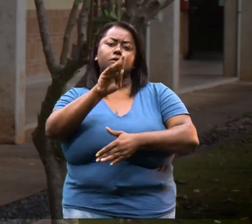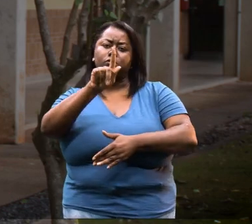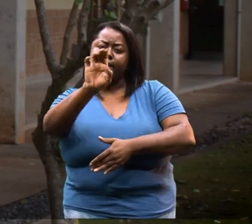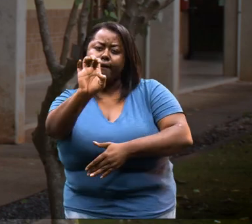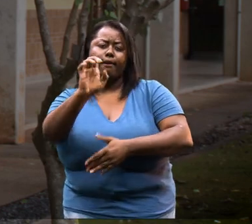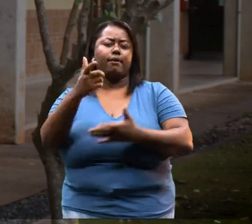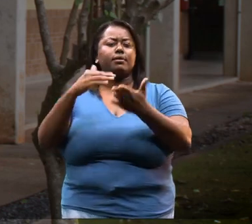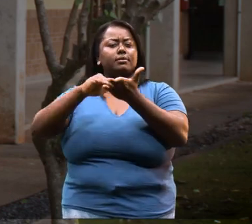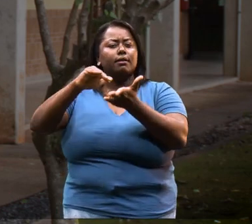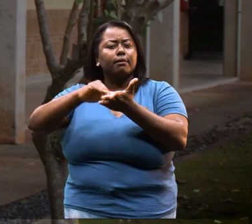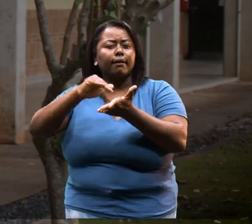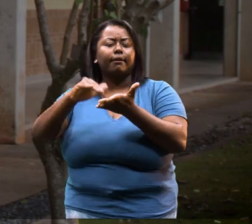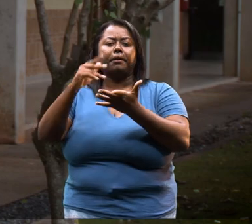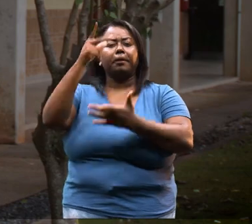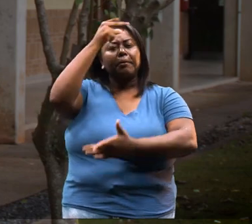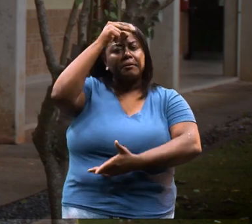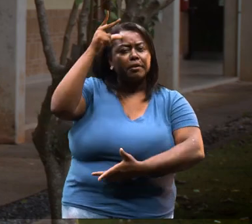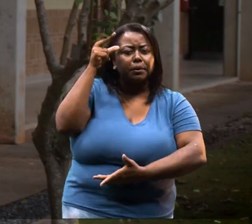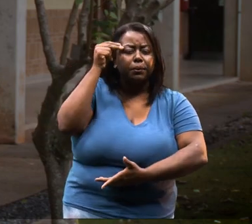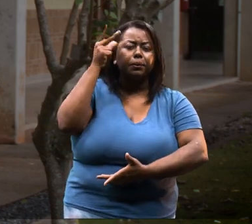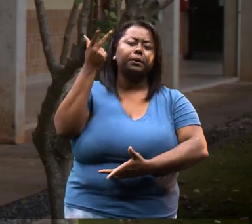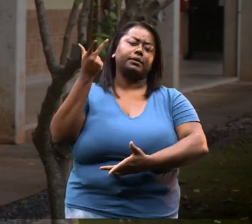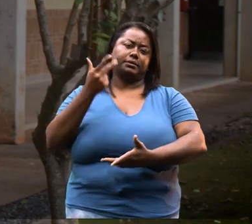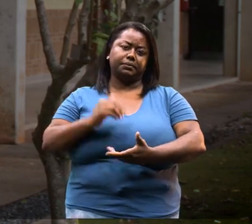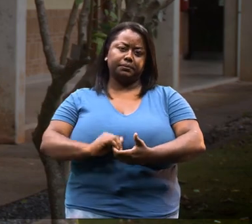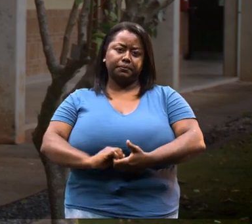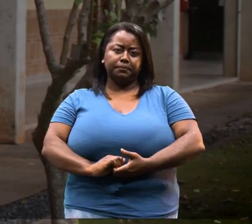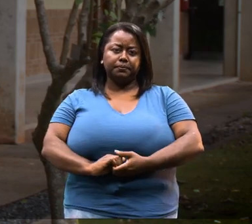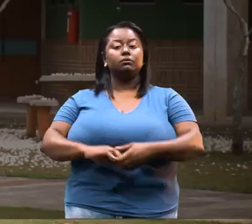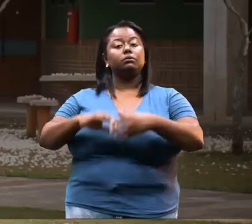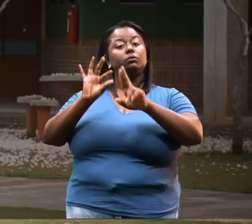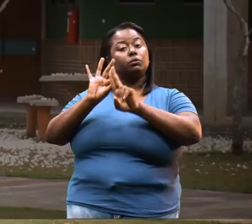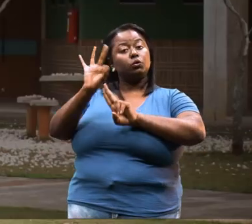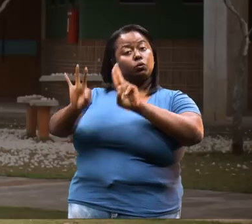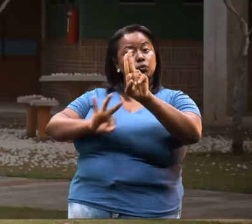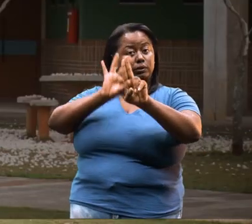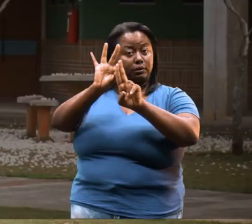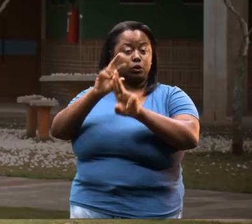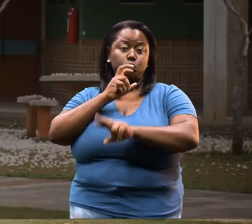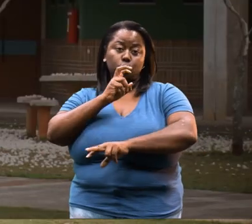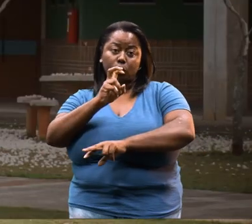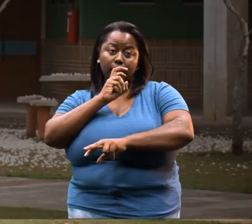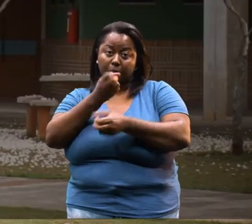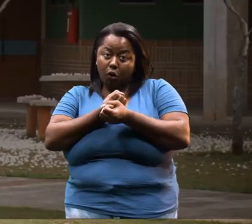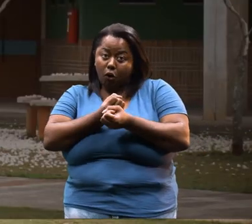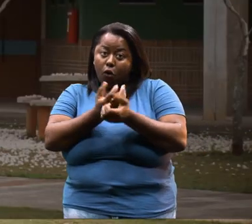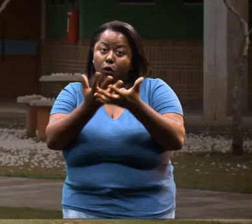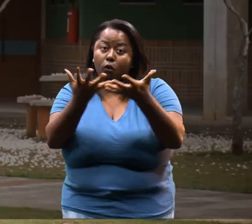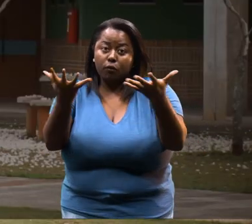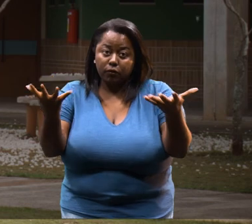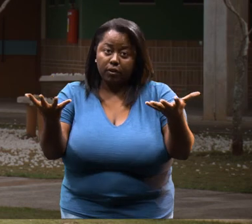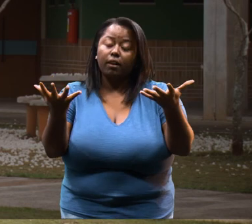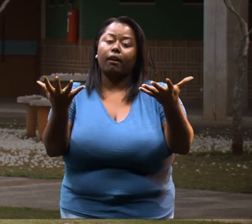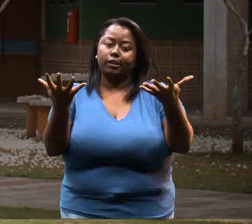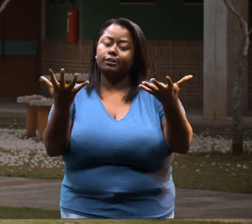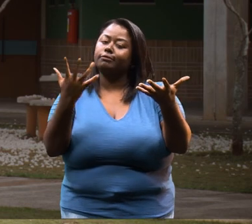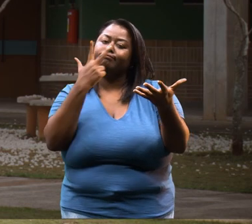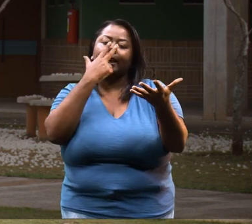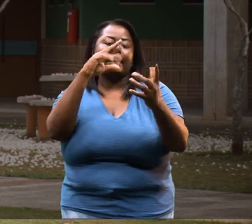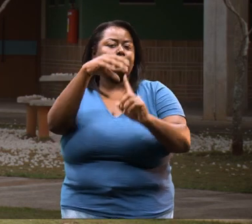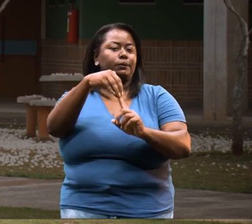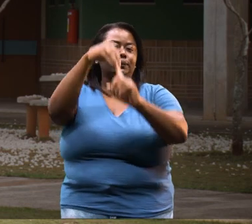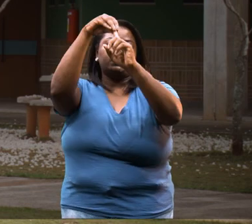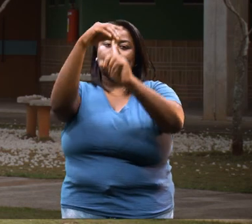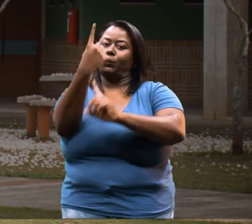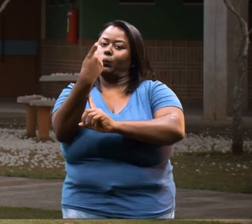o INPE, o IBGE, secretarias e prefeituras. O que a UFSCar Sorocaba oferece, que